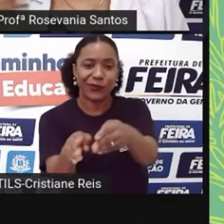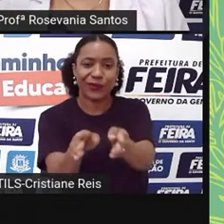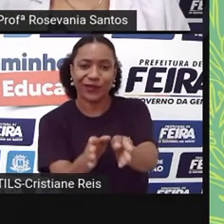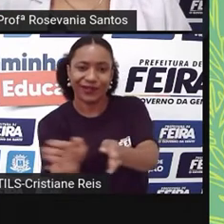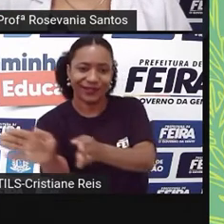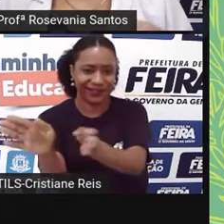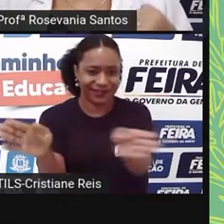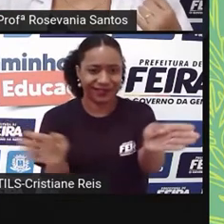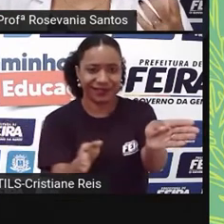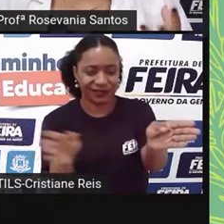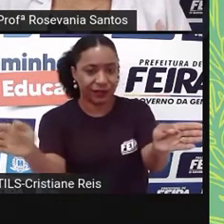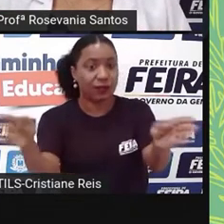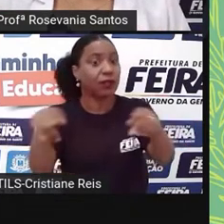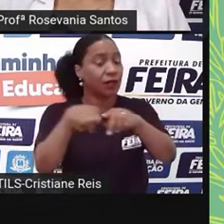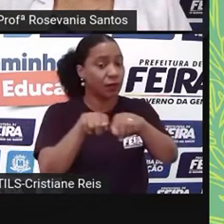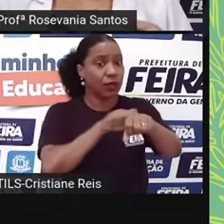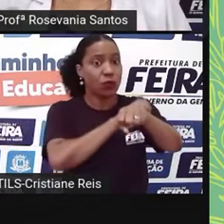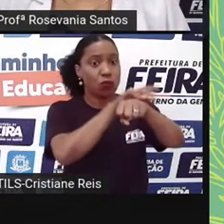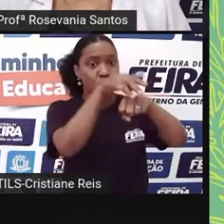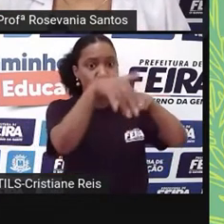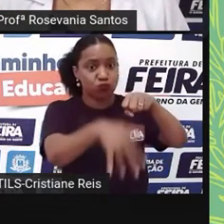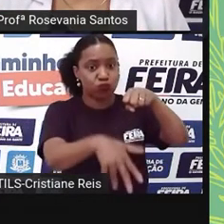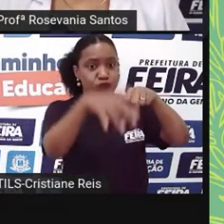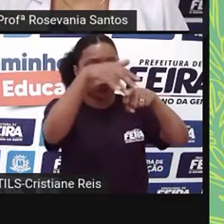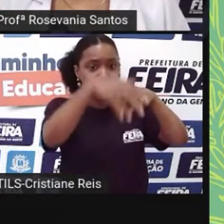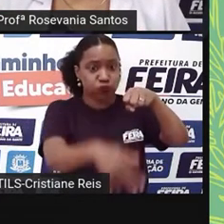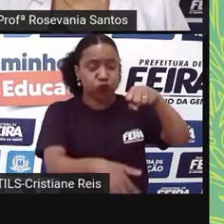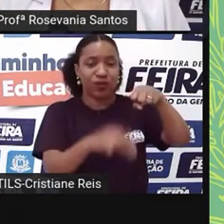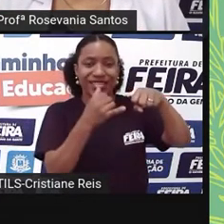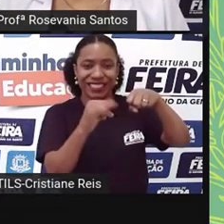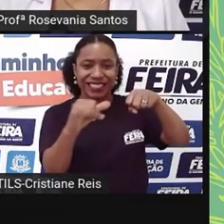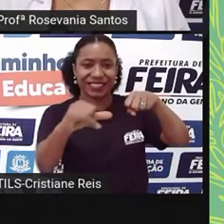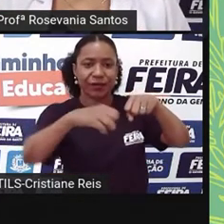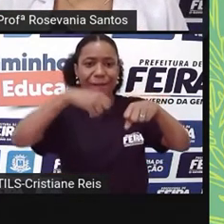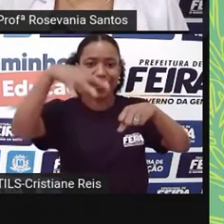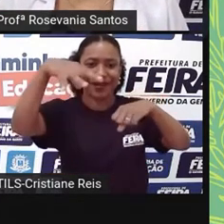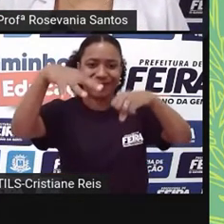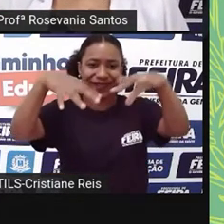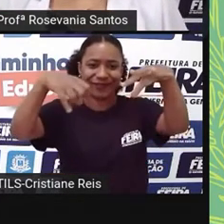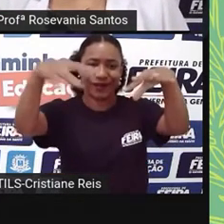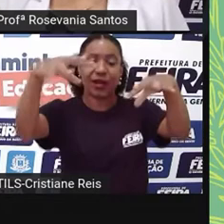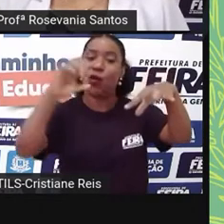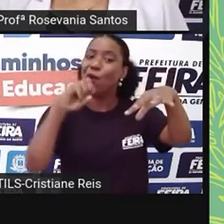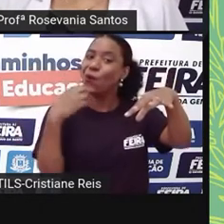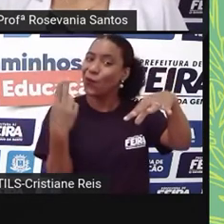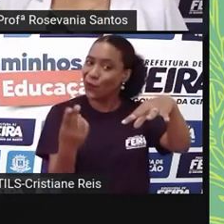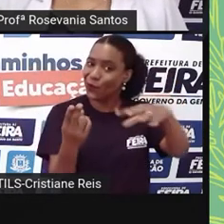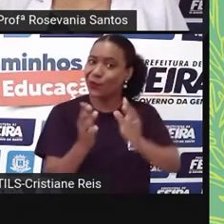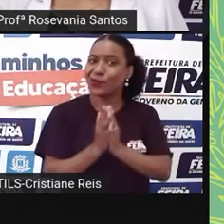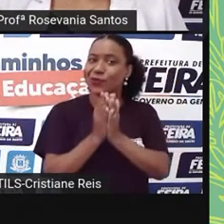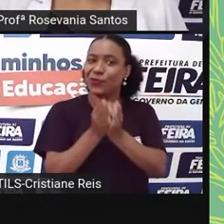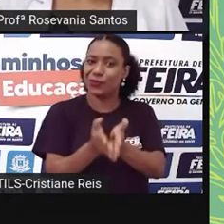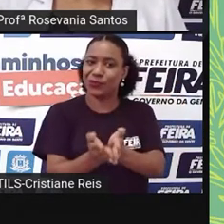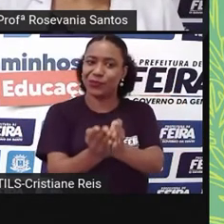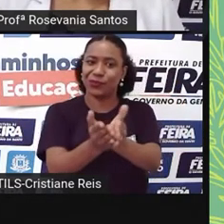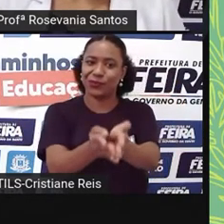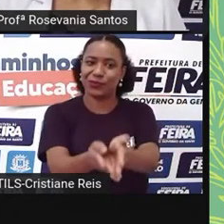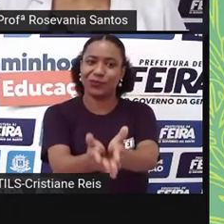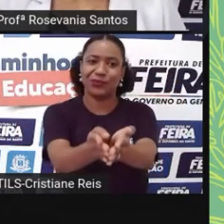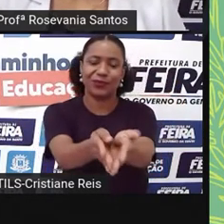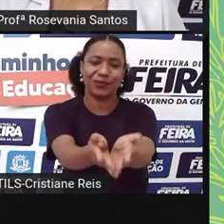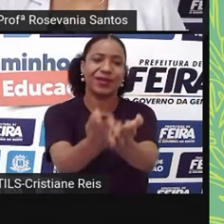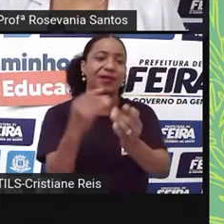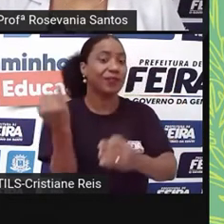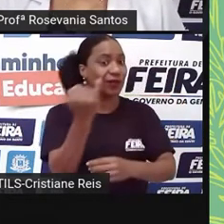geração de energia, de transporte que a gente tem aí. Olha a gente agora que teve esse processo enorme de desmatamento, principalmente de